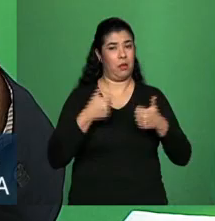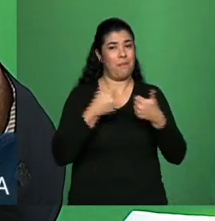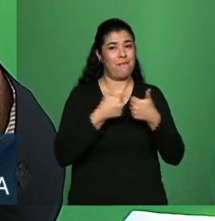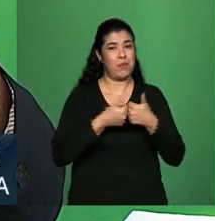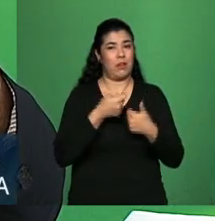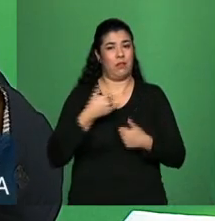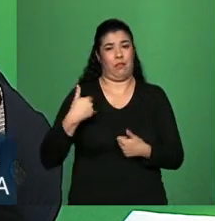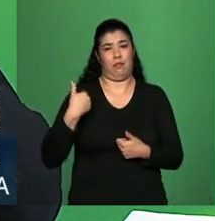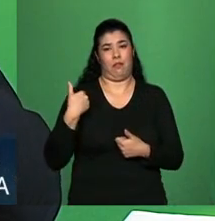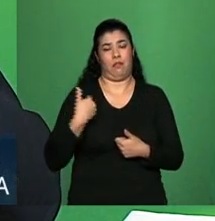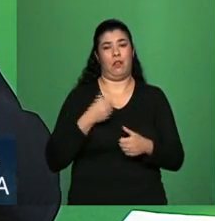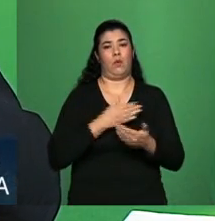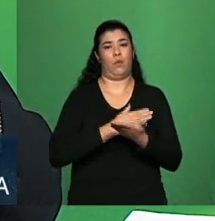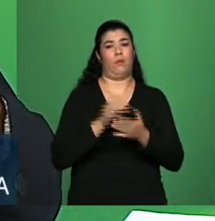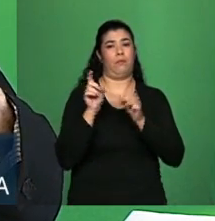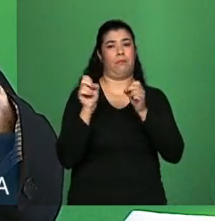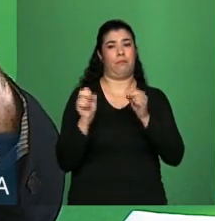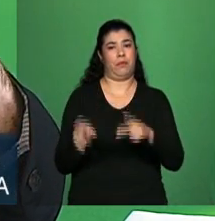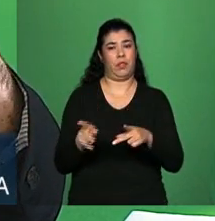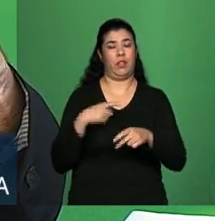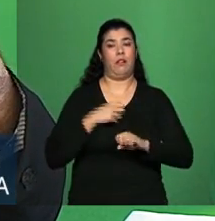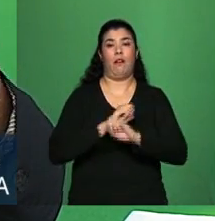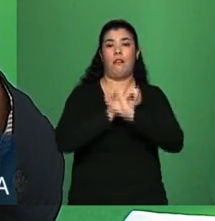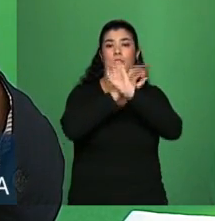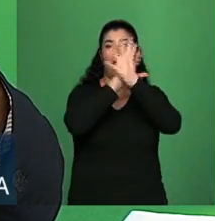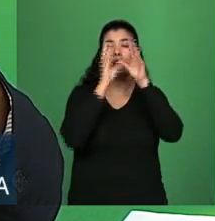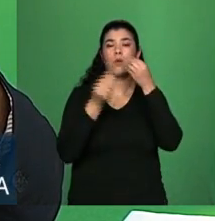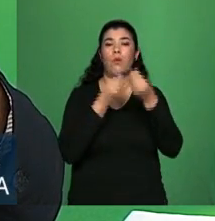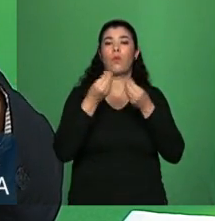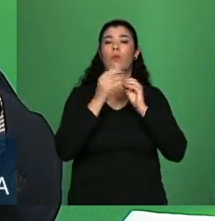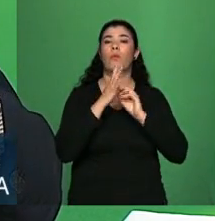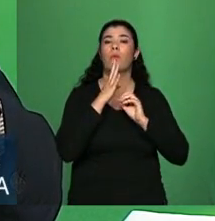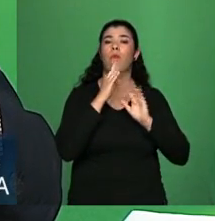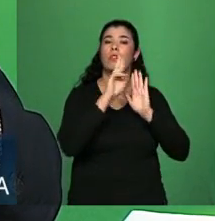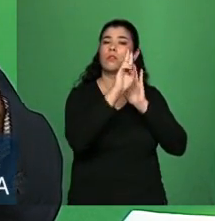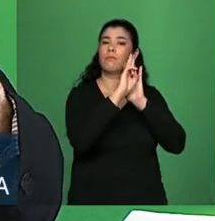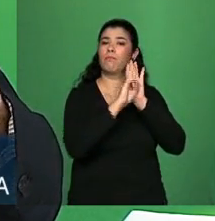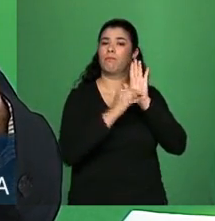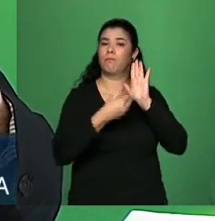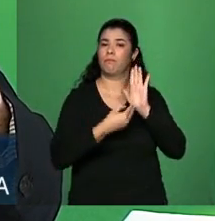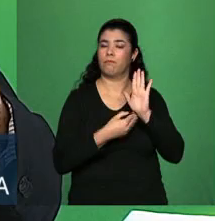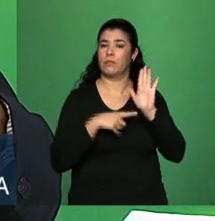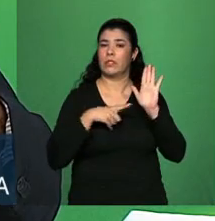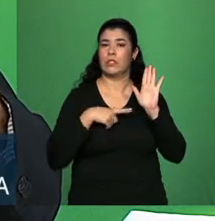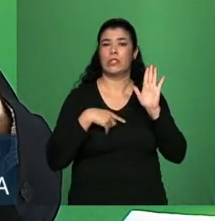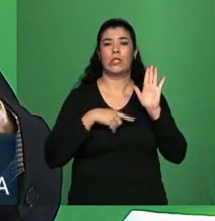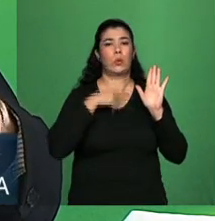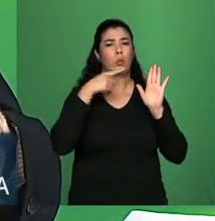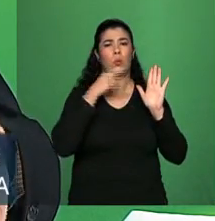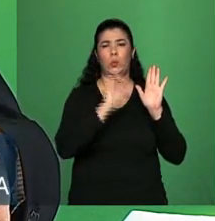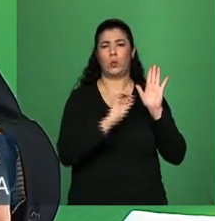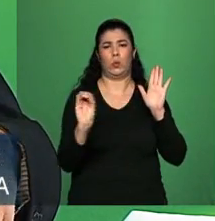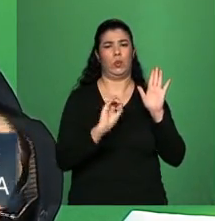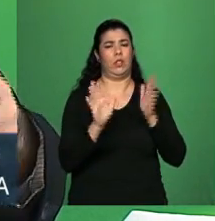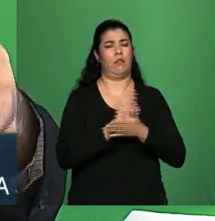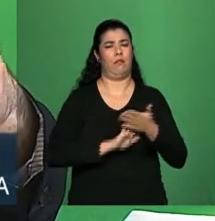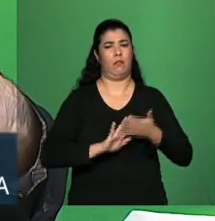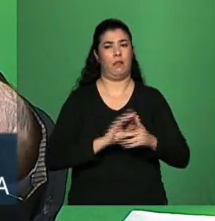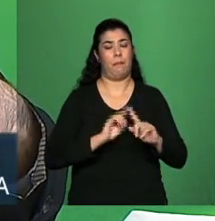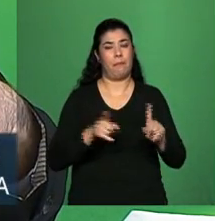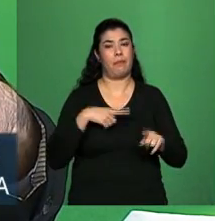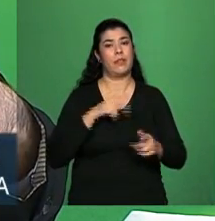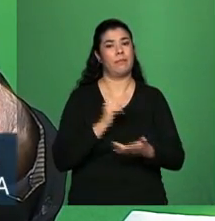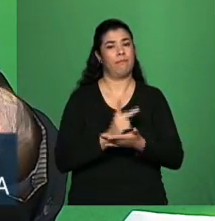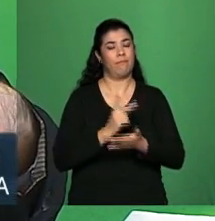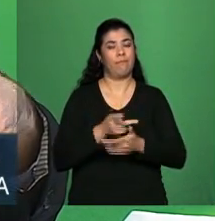idade, se aposentar, ter muita clareza de quais são as regras, para ter zero de incerteza para o trabalhador, mas,